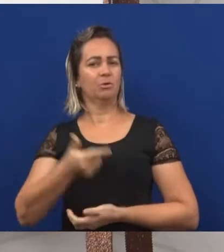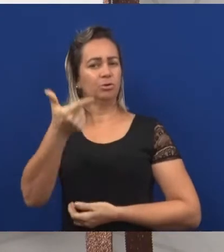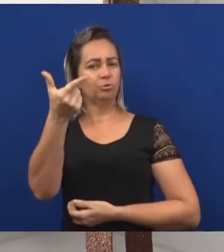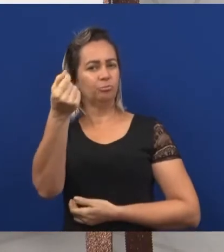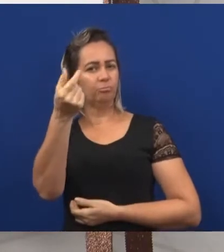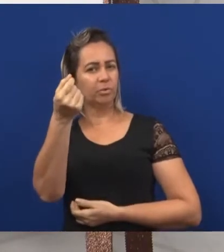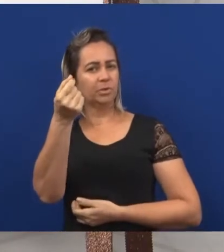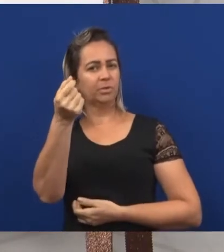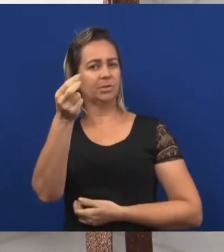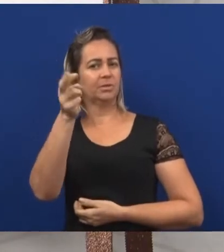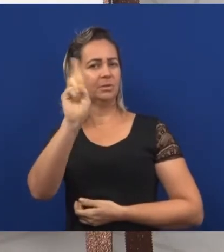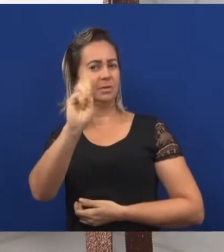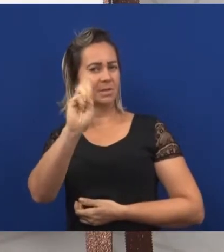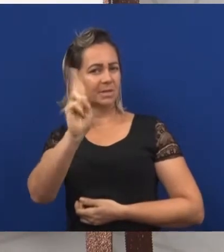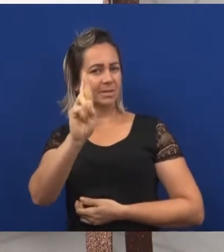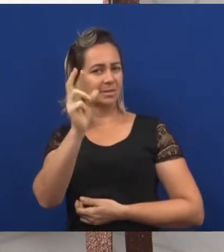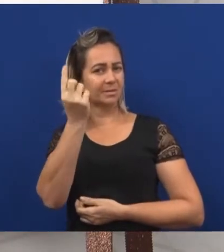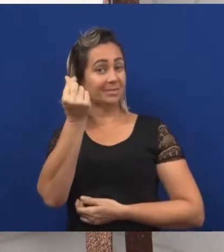,00.